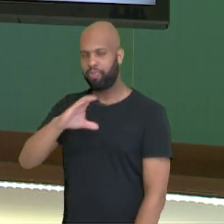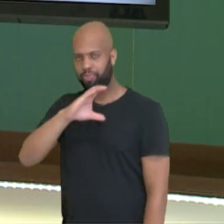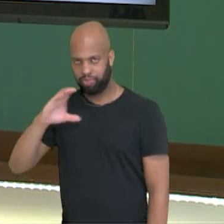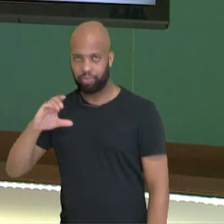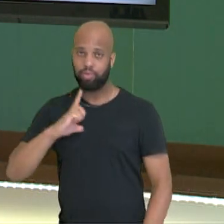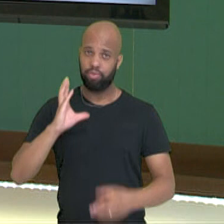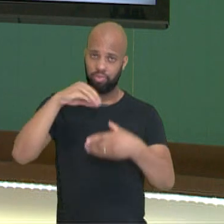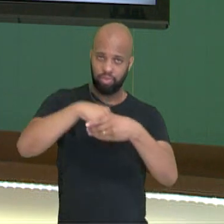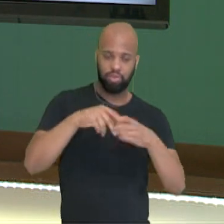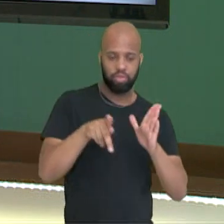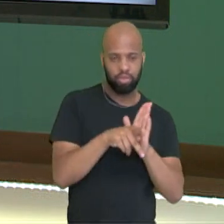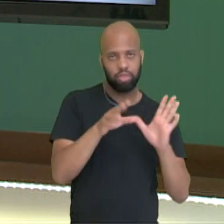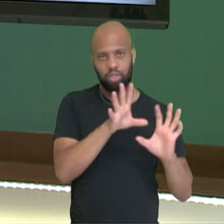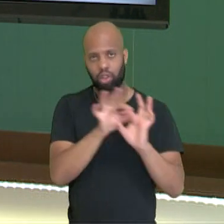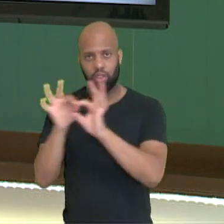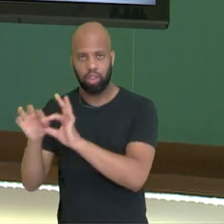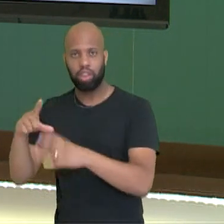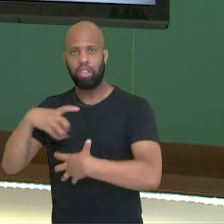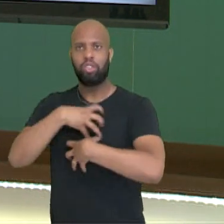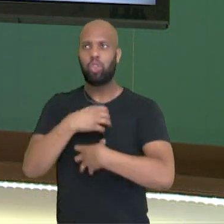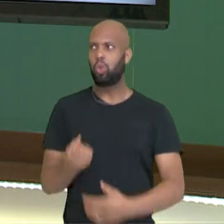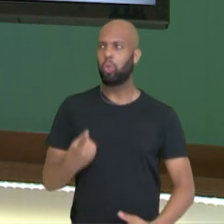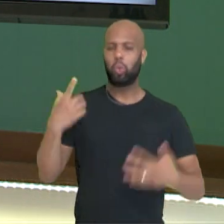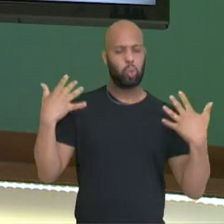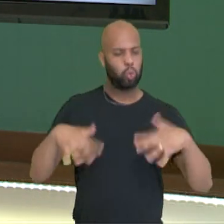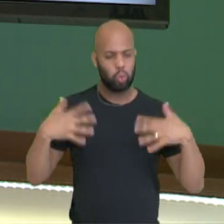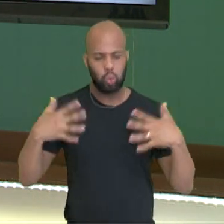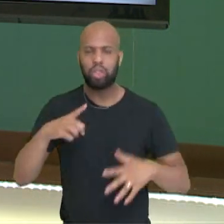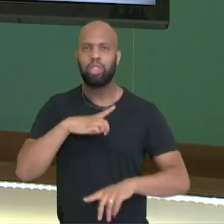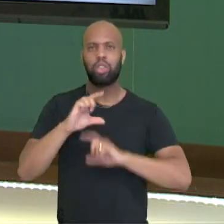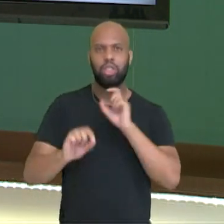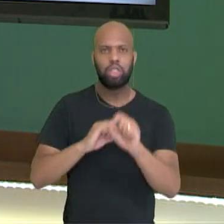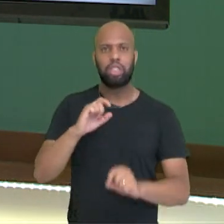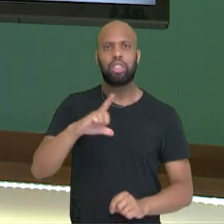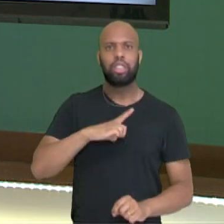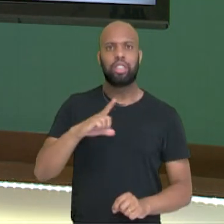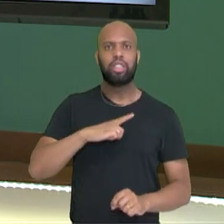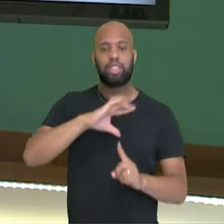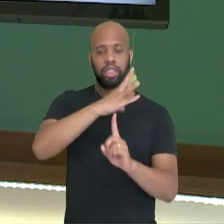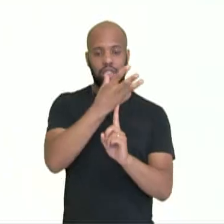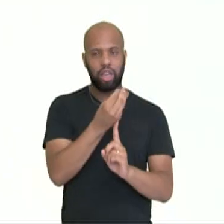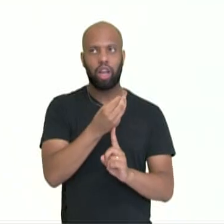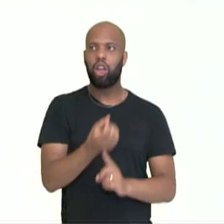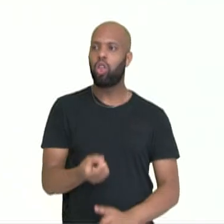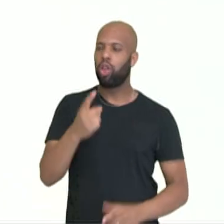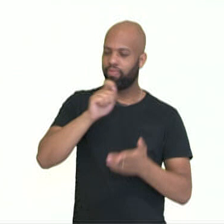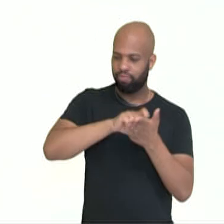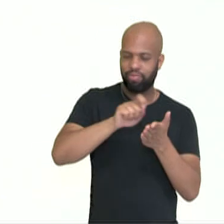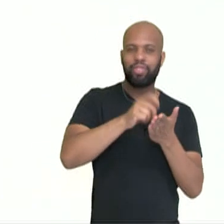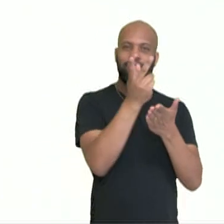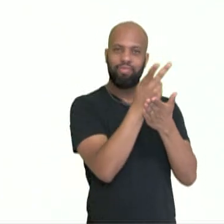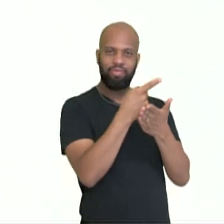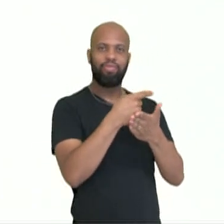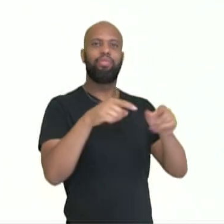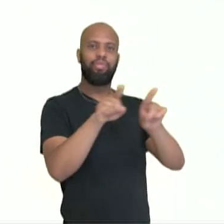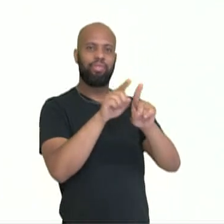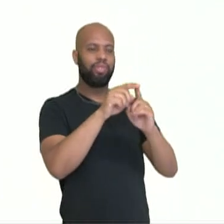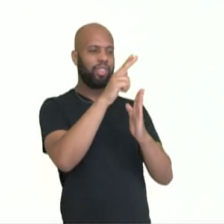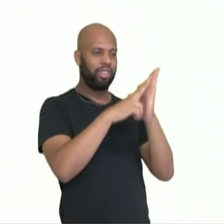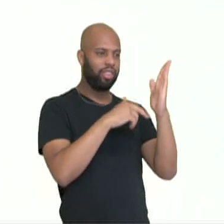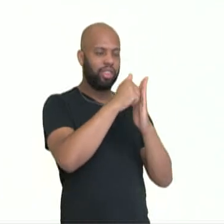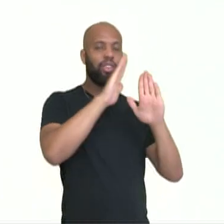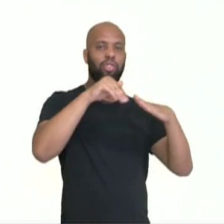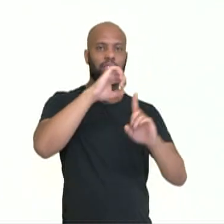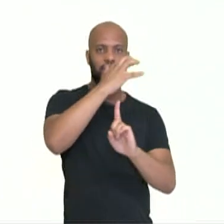dentro desse contexto totalmente caótico, a gente tem os artistas reagindo. Então, características da